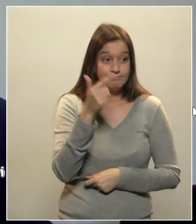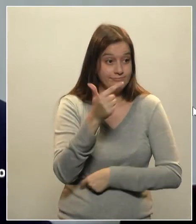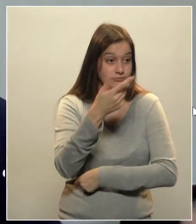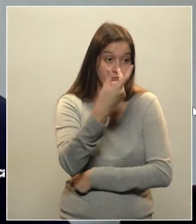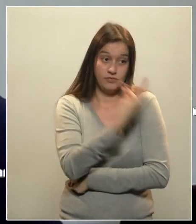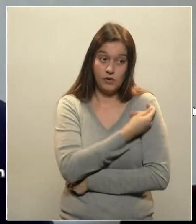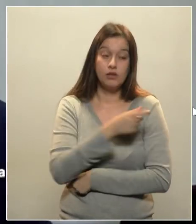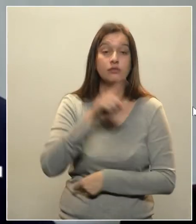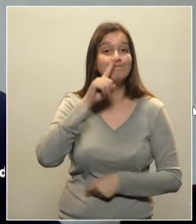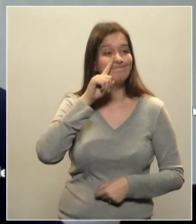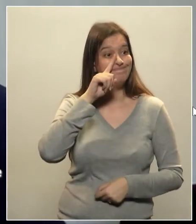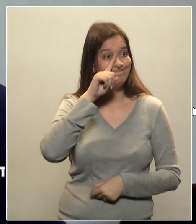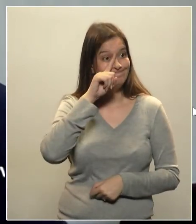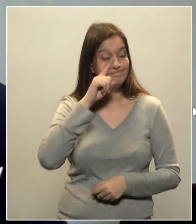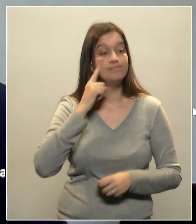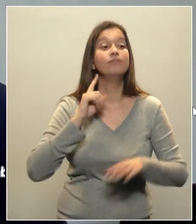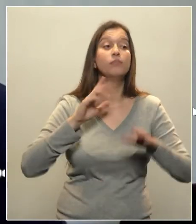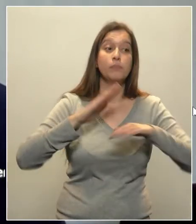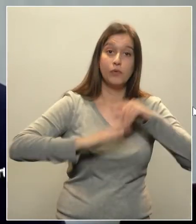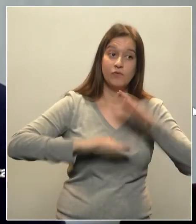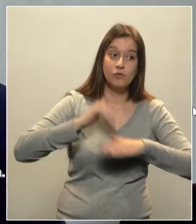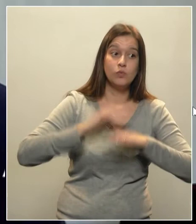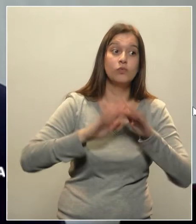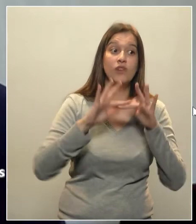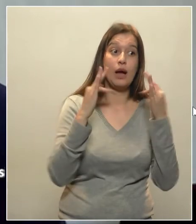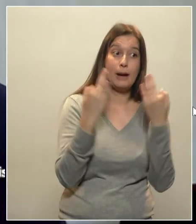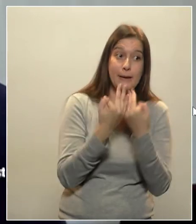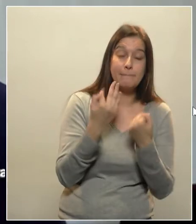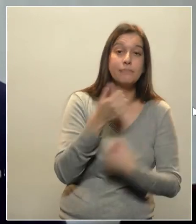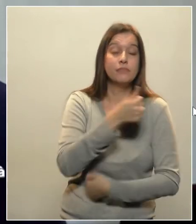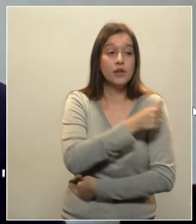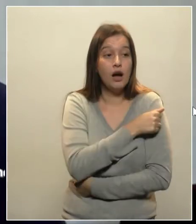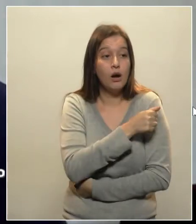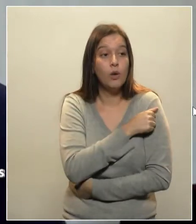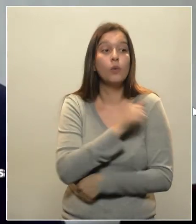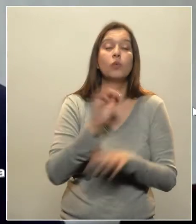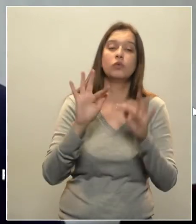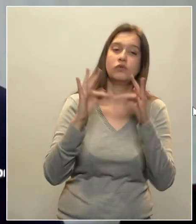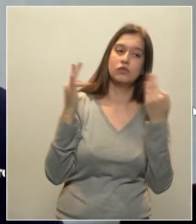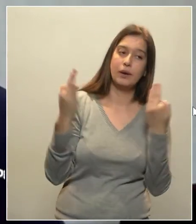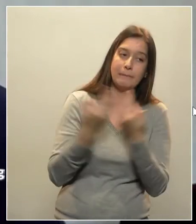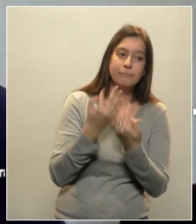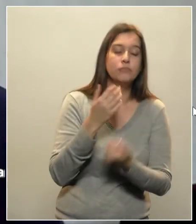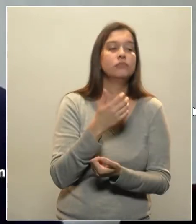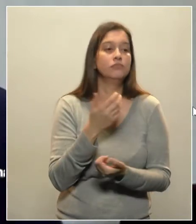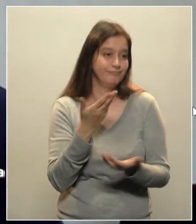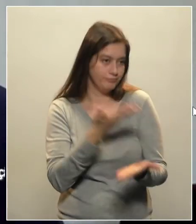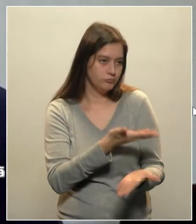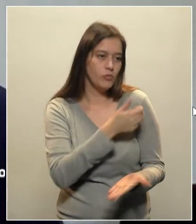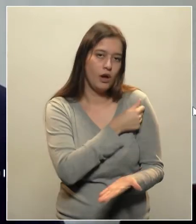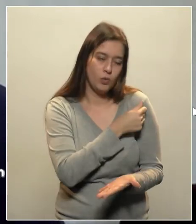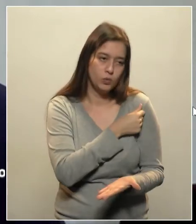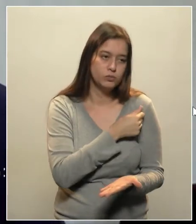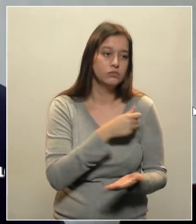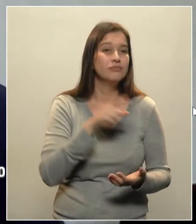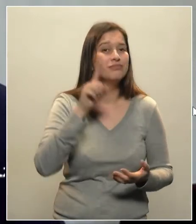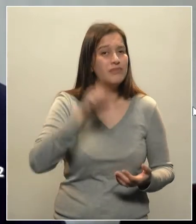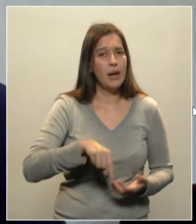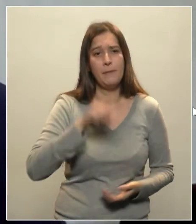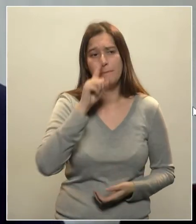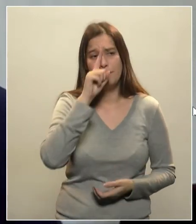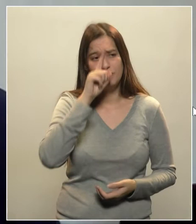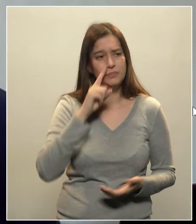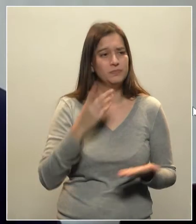familiares. Colocamos em risco estudantes e seus familiares. E é importante dizer que não tivemos o fim da